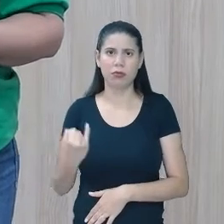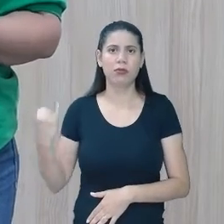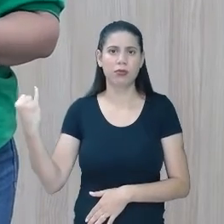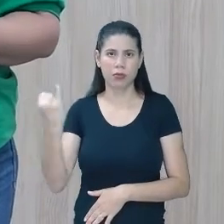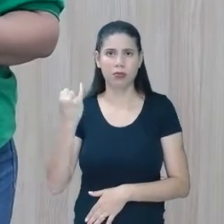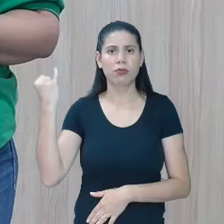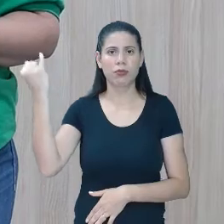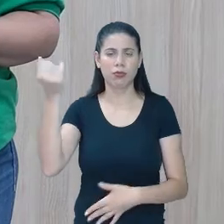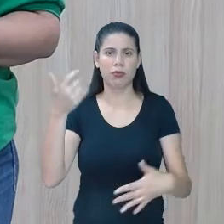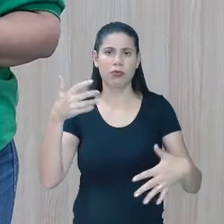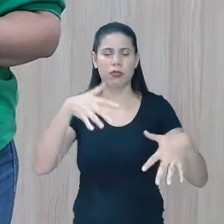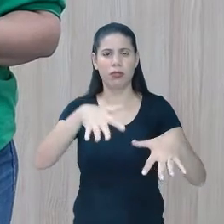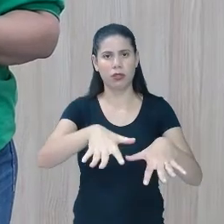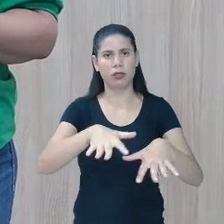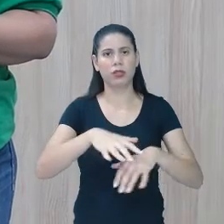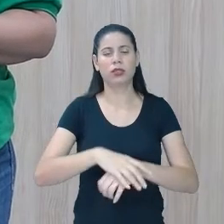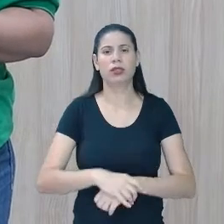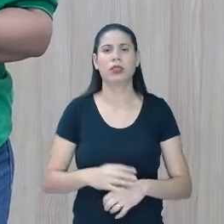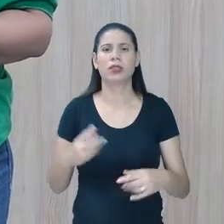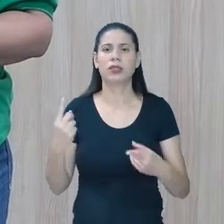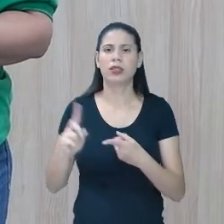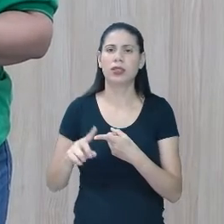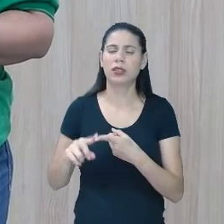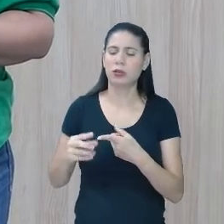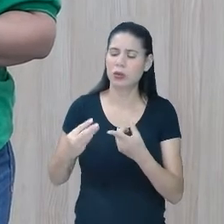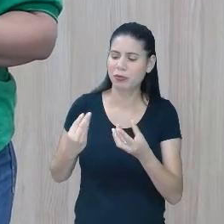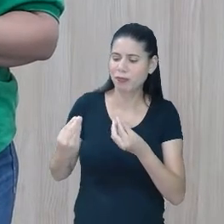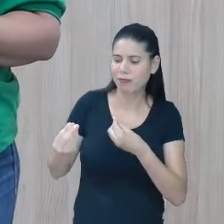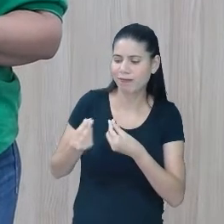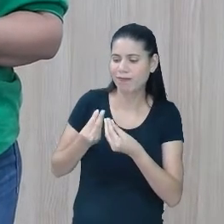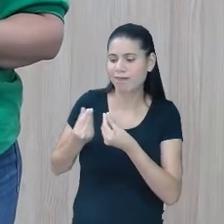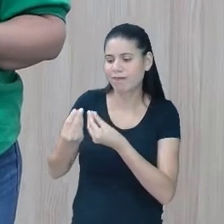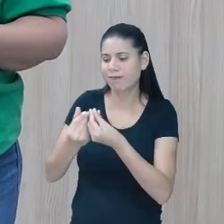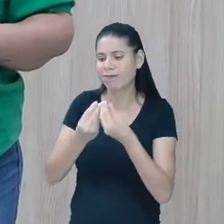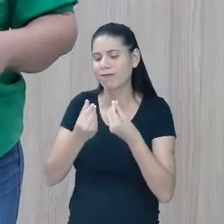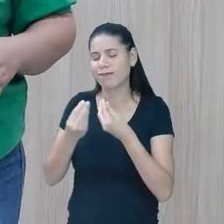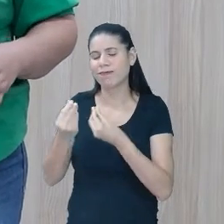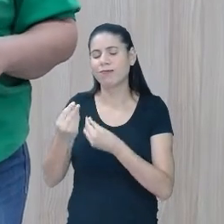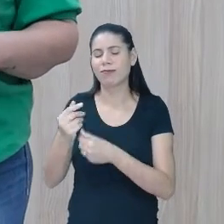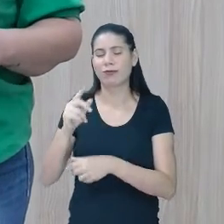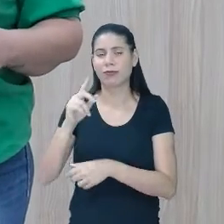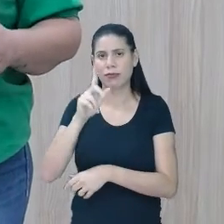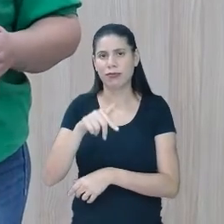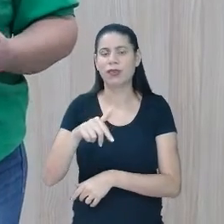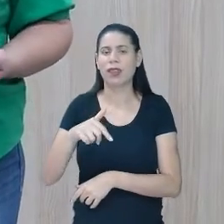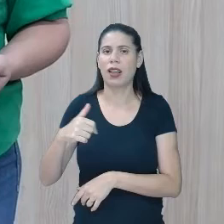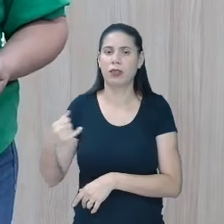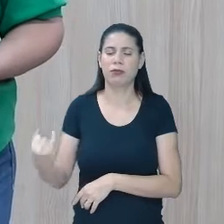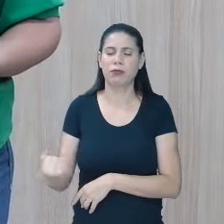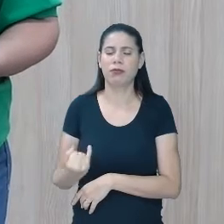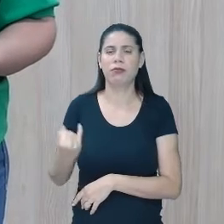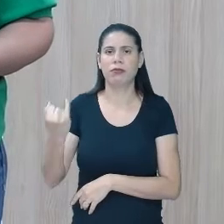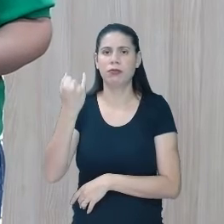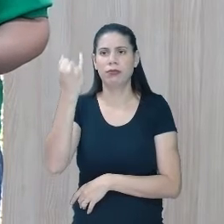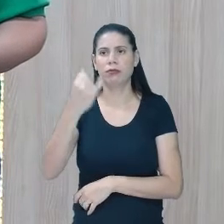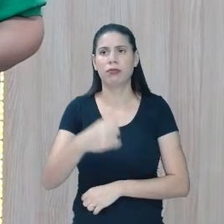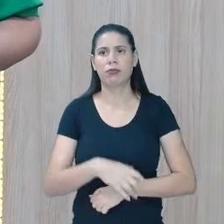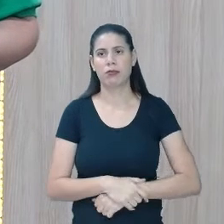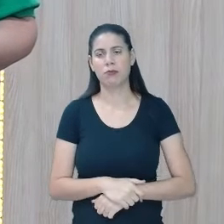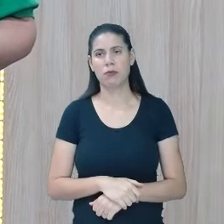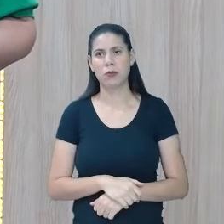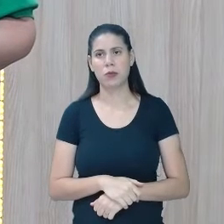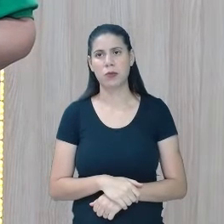dessa inclusão. A sensibilidade do professor, nesse momento, vai ser de fundamental importância.